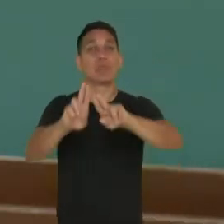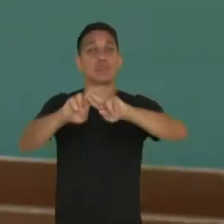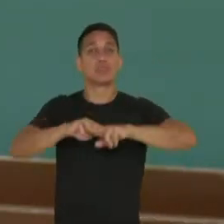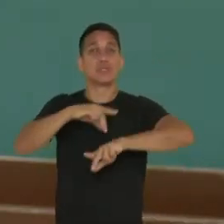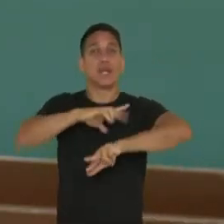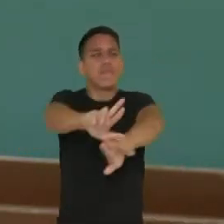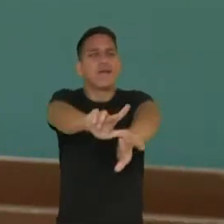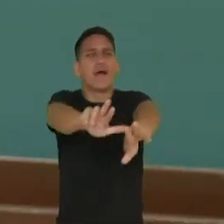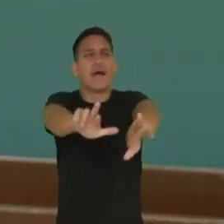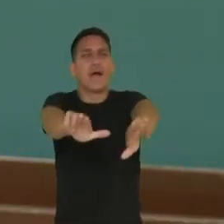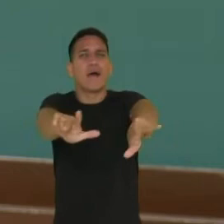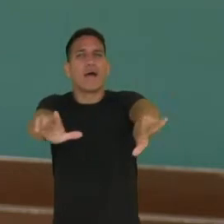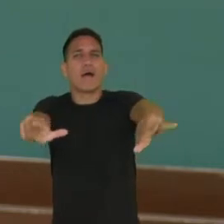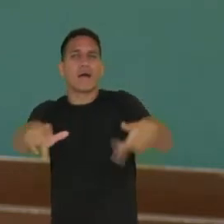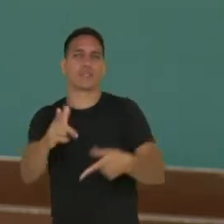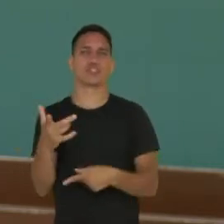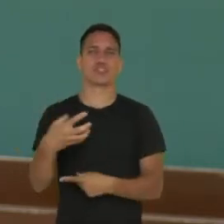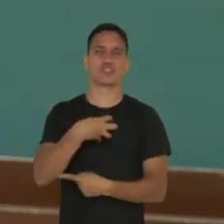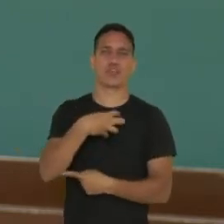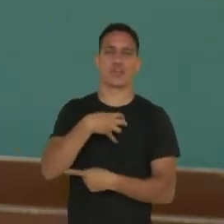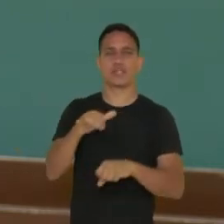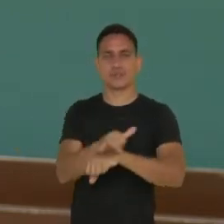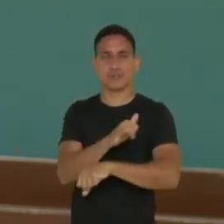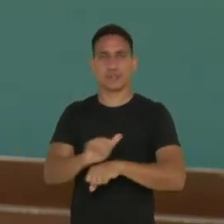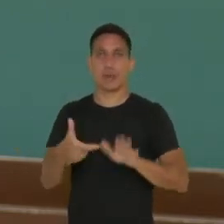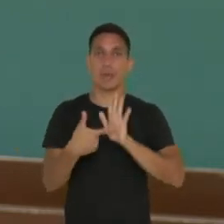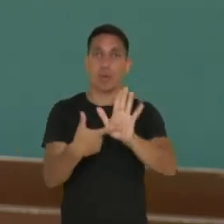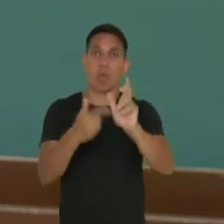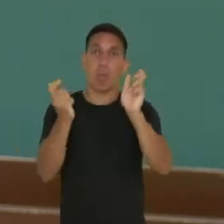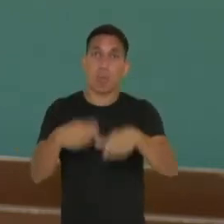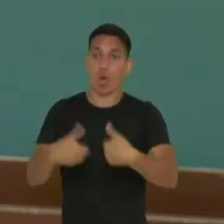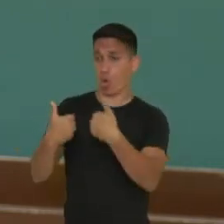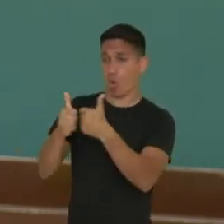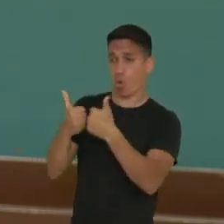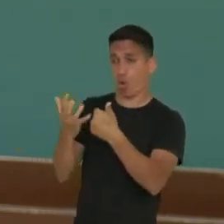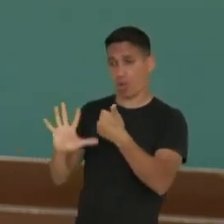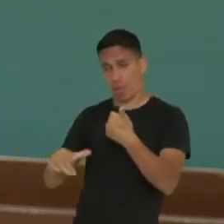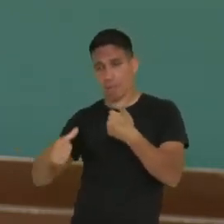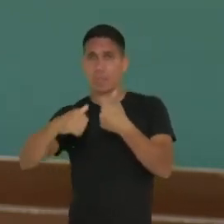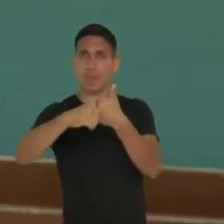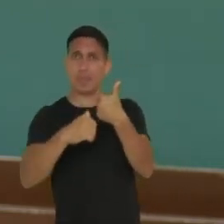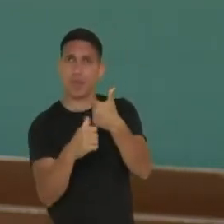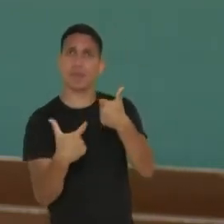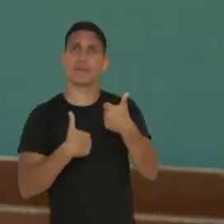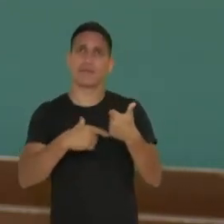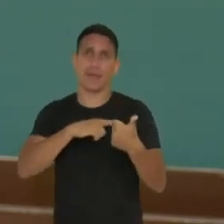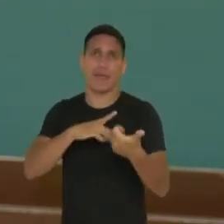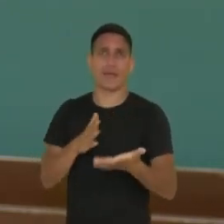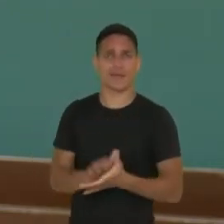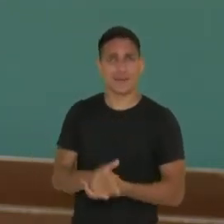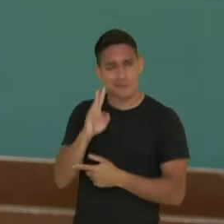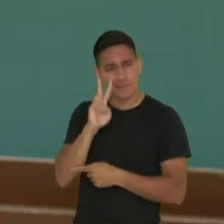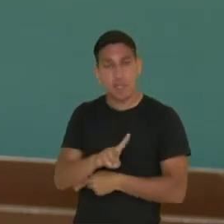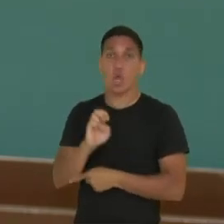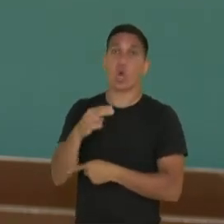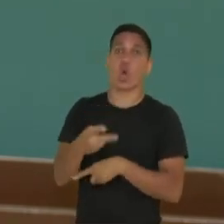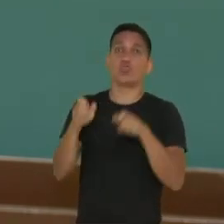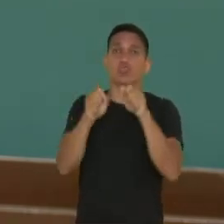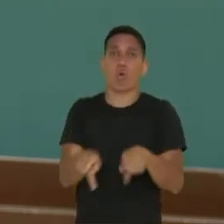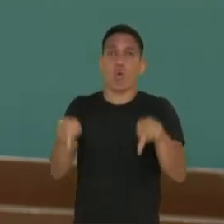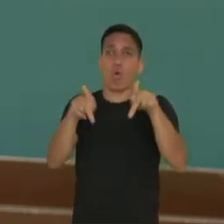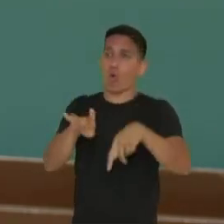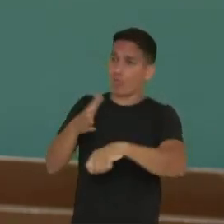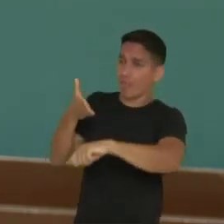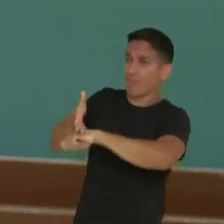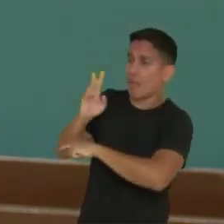meios. Pode estar num ônibus, lá na entrada de um shopping, dentro do